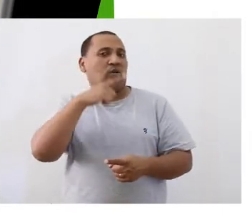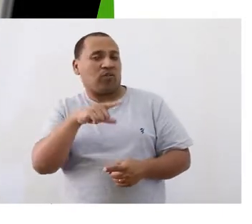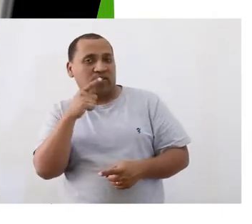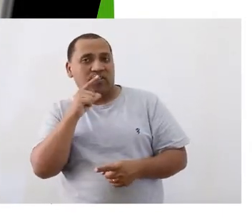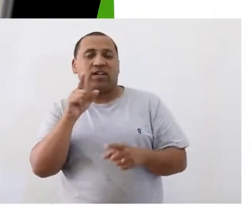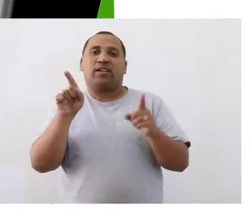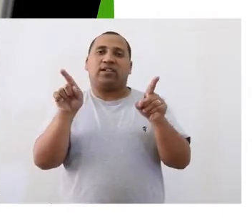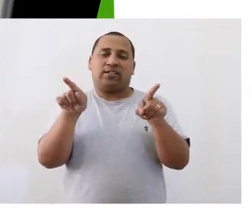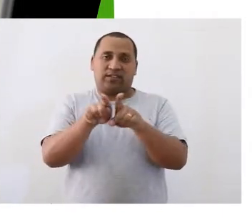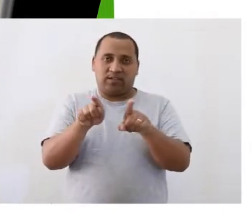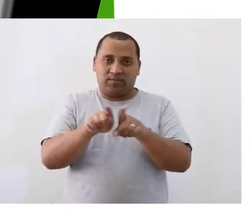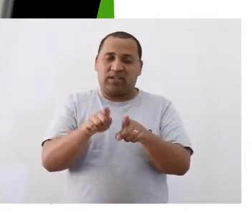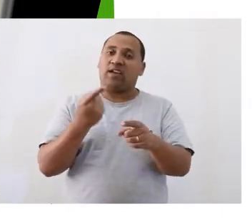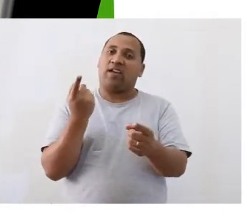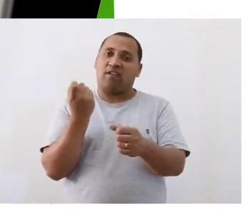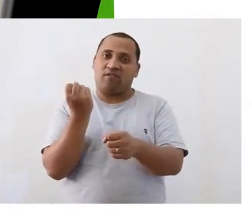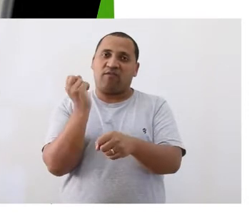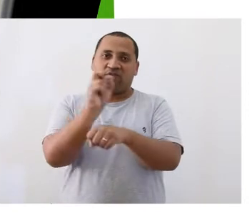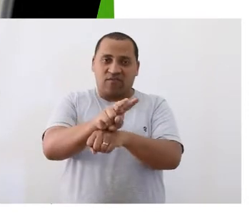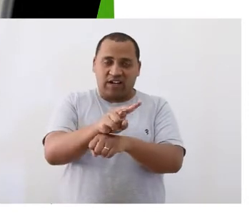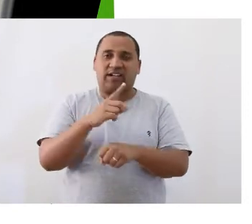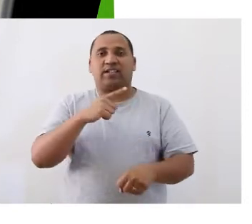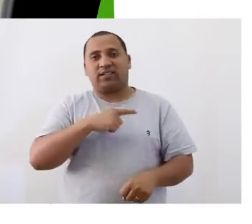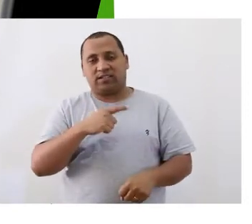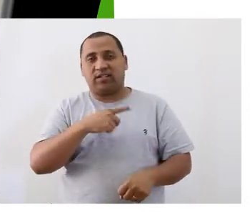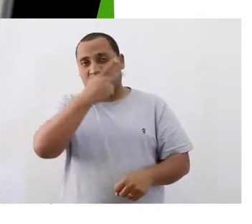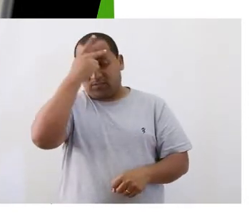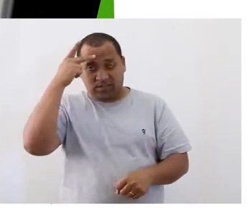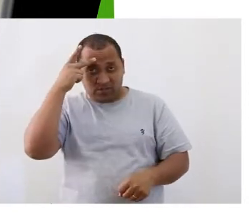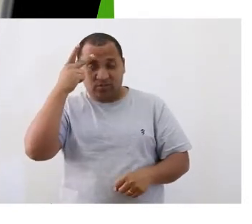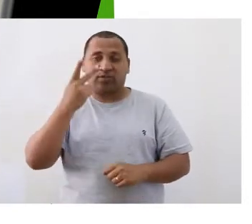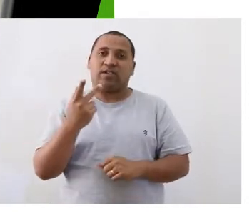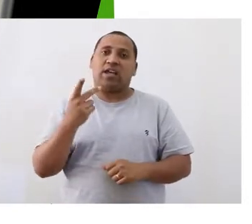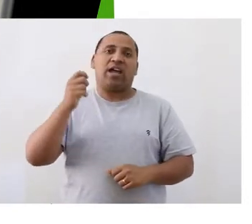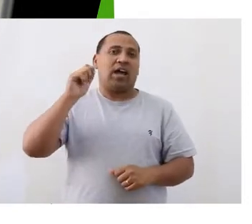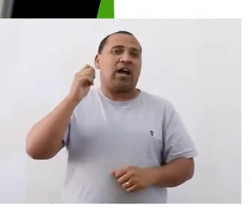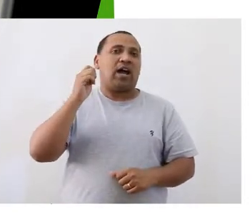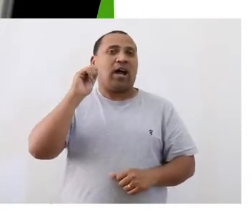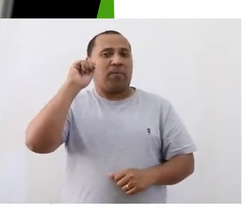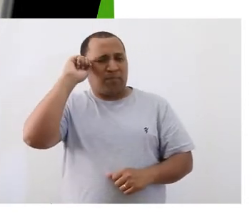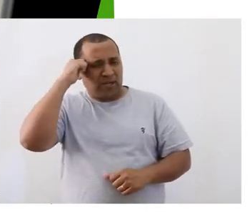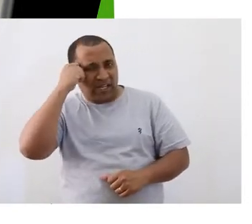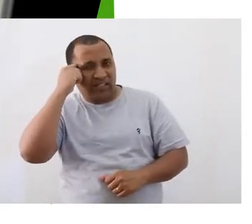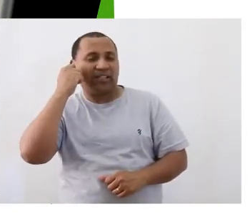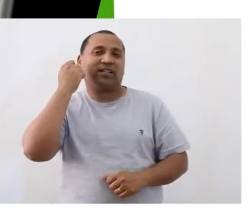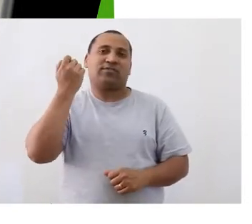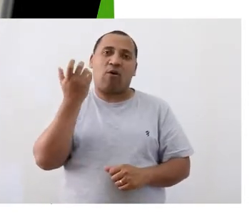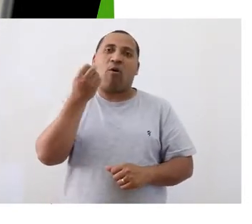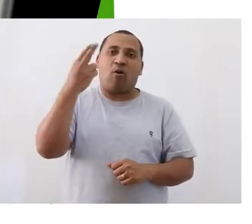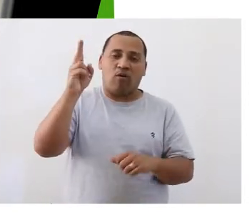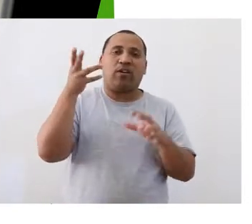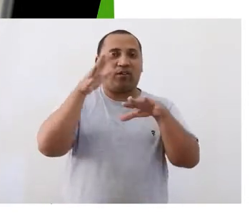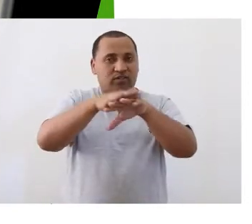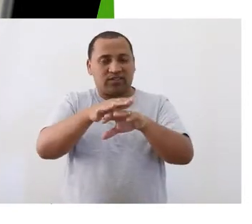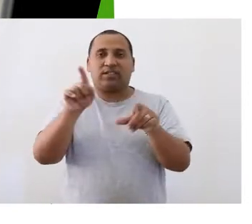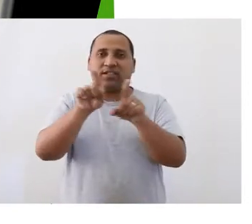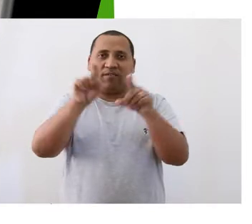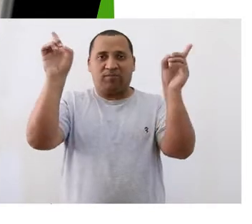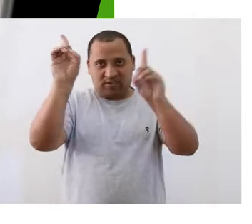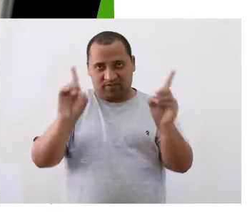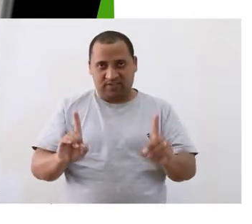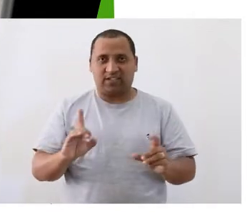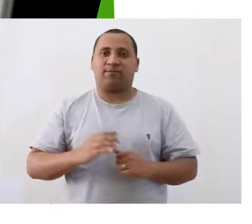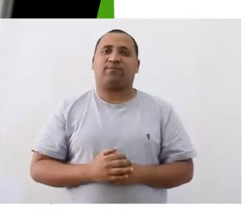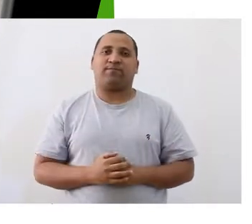processos de inclusão, tanto de pessoas pretas e pardas ou inclusão via